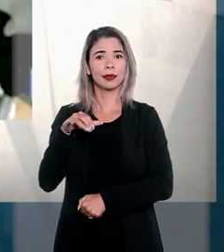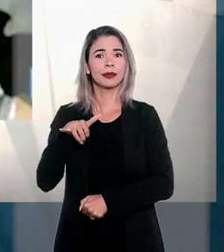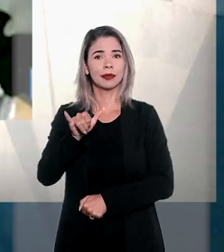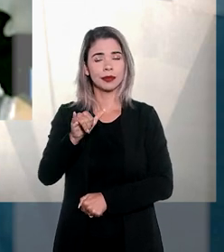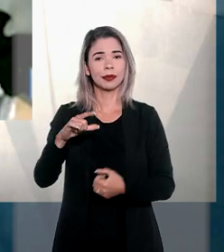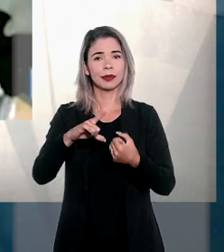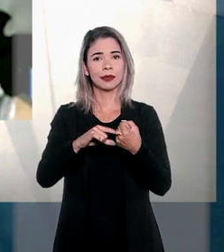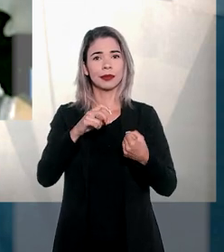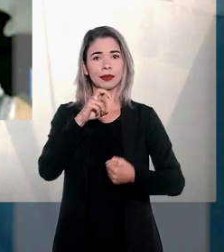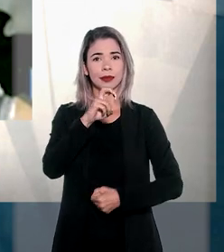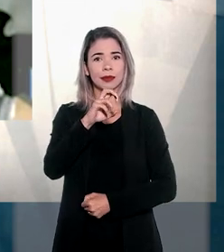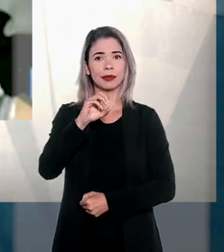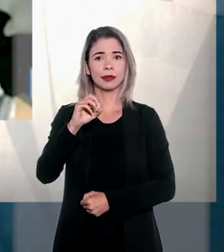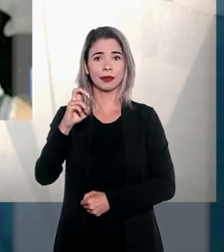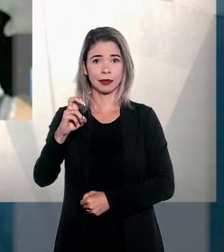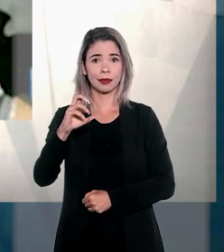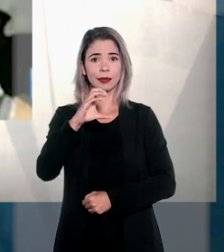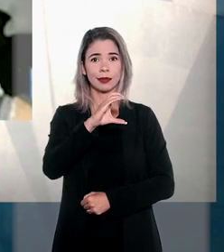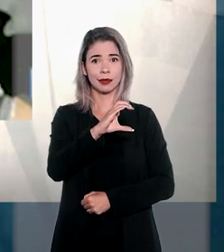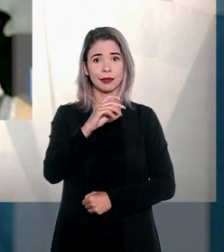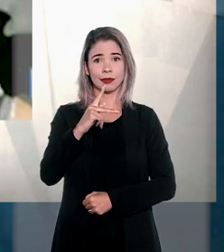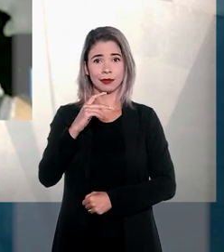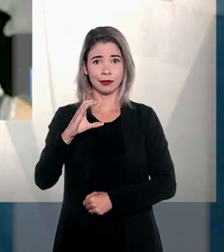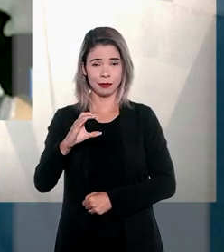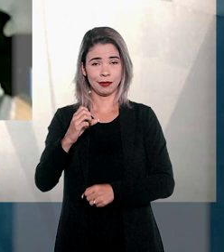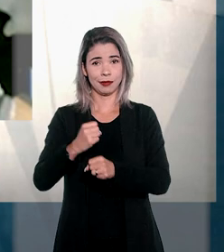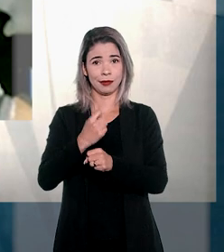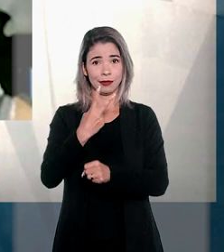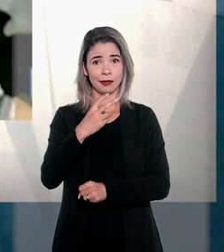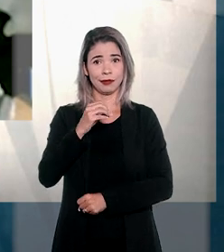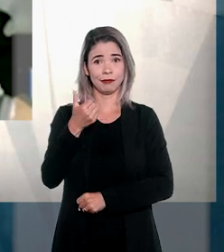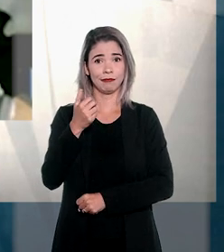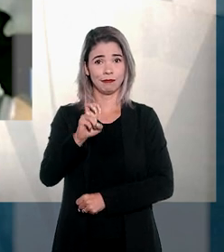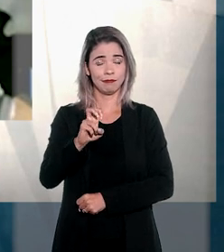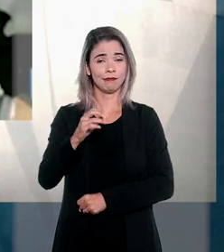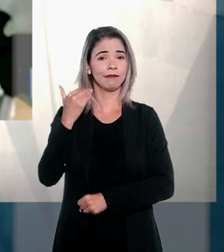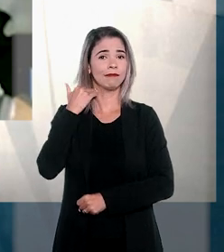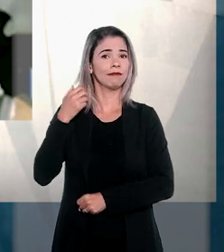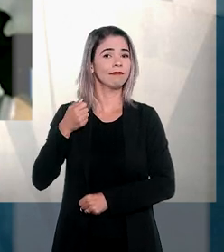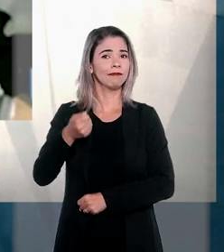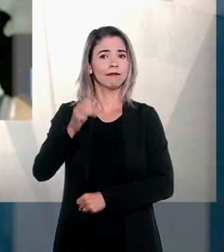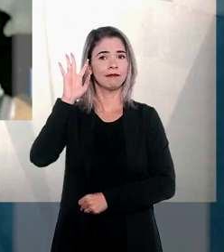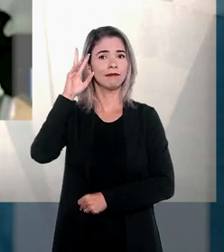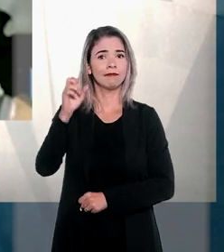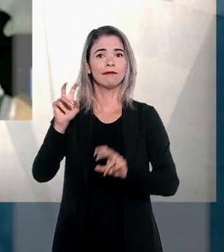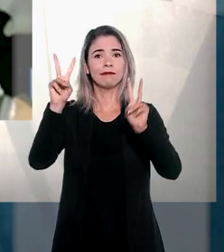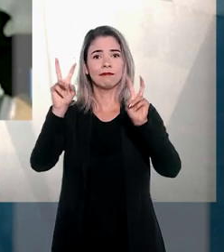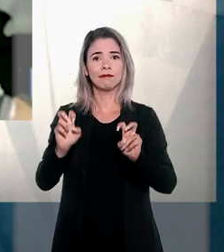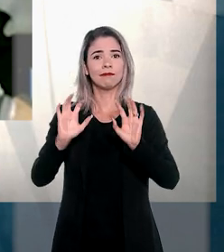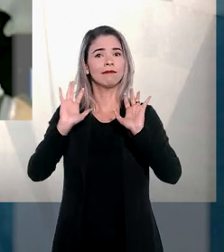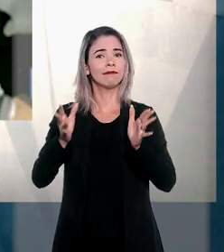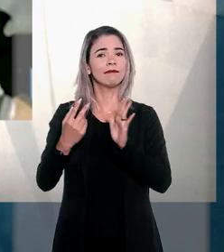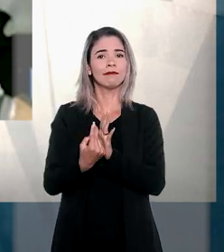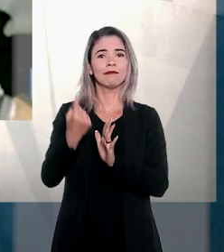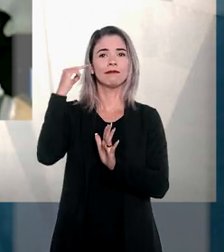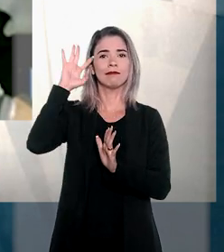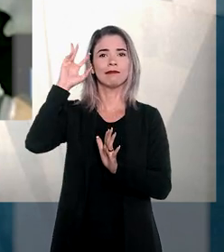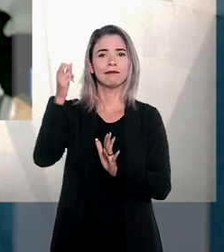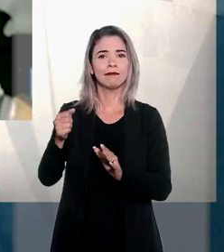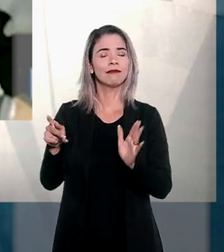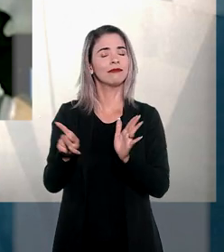termos do artigo 505 do CPC de 2015, nenhum juiz decidirá novamente as questões já decididas